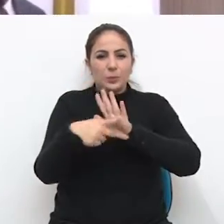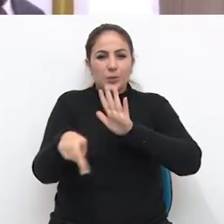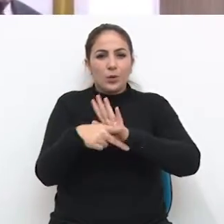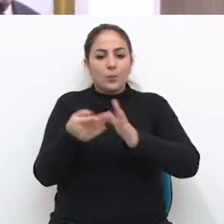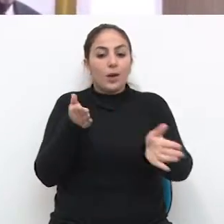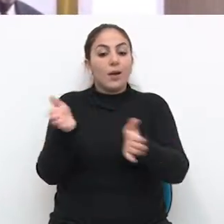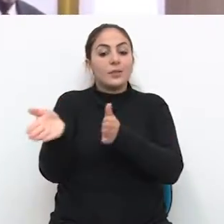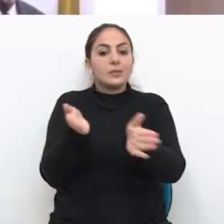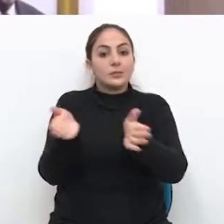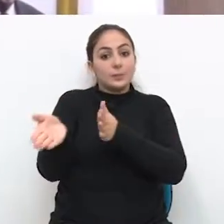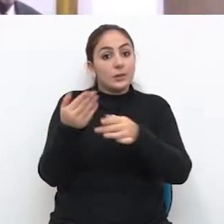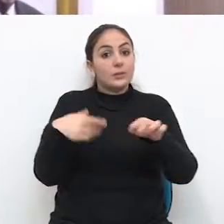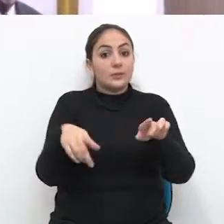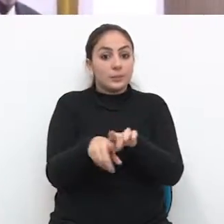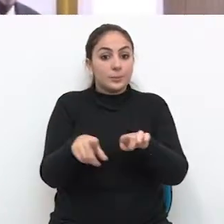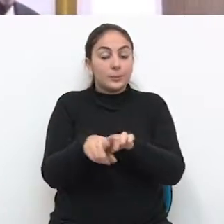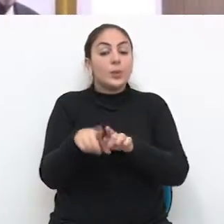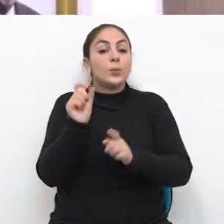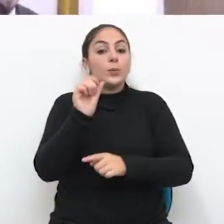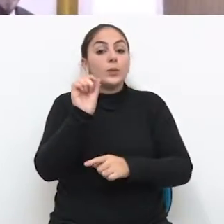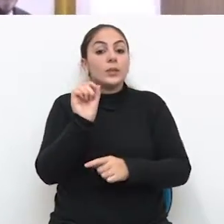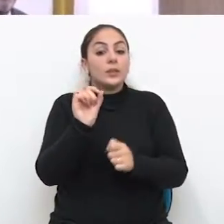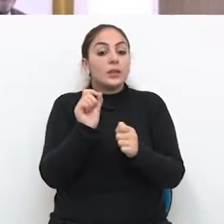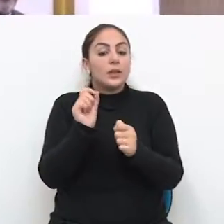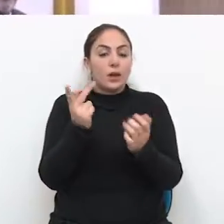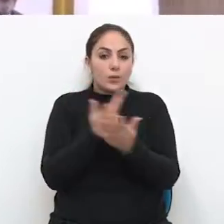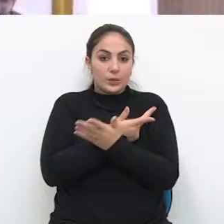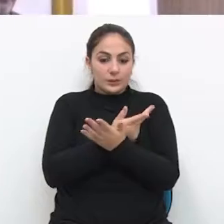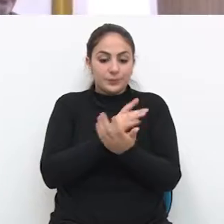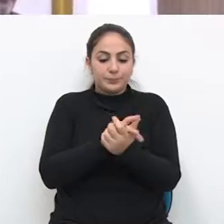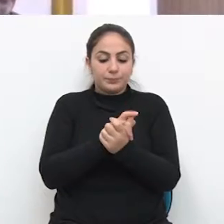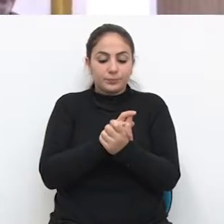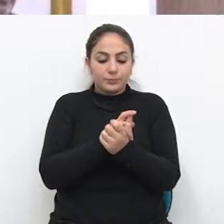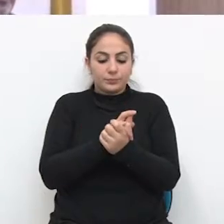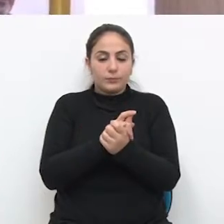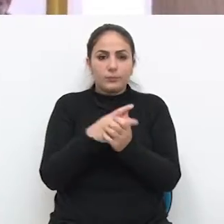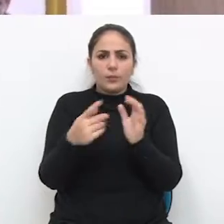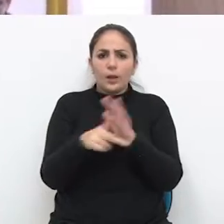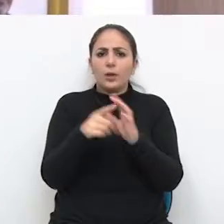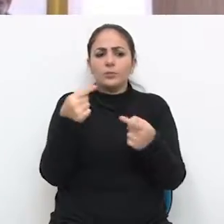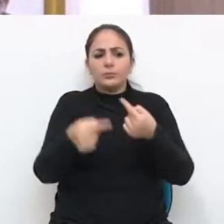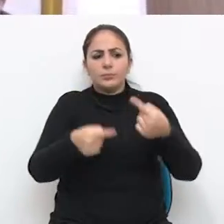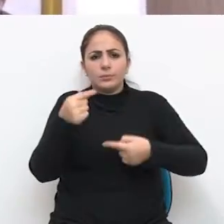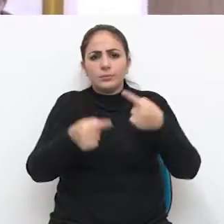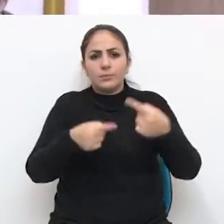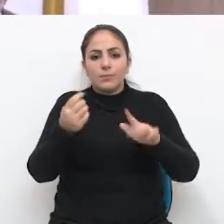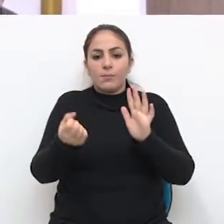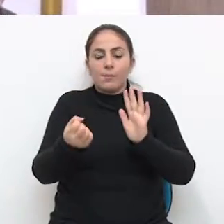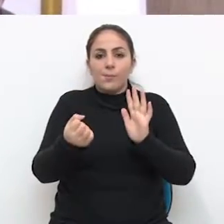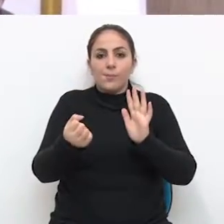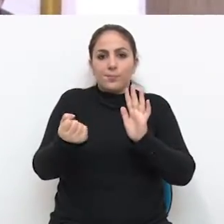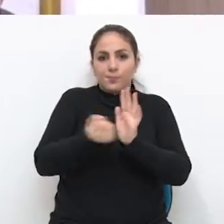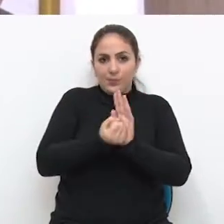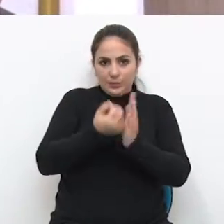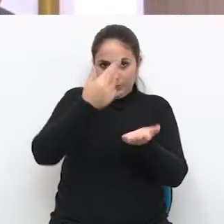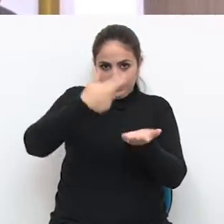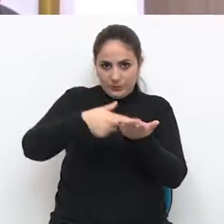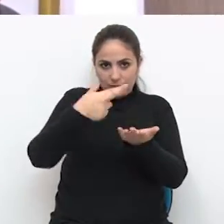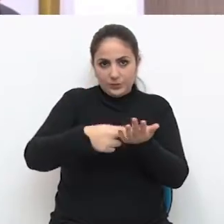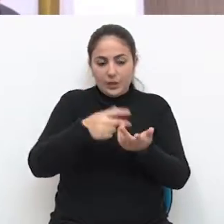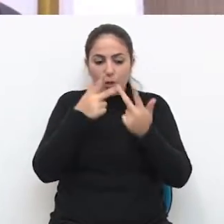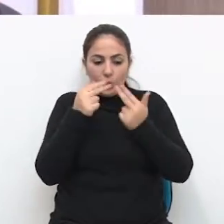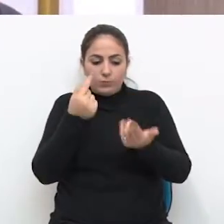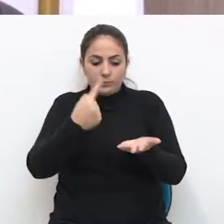as questões de acessibilidade também que eram para ter sido discutidas no marco regulatório, mas